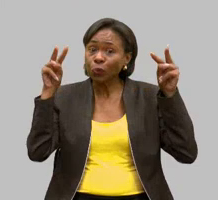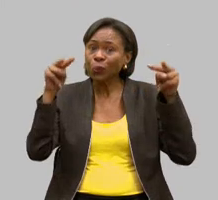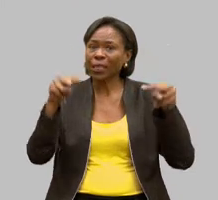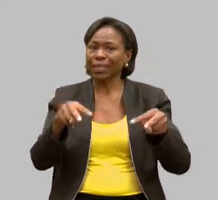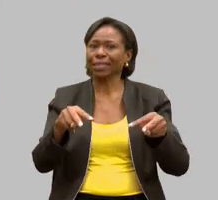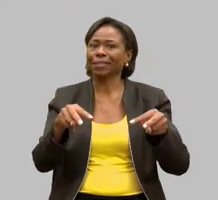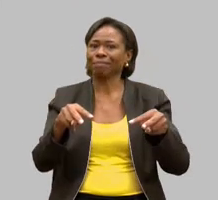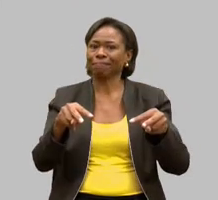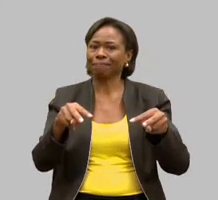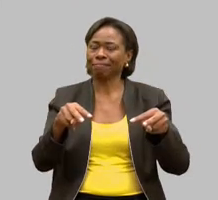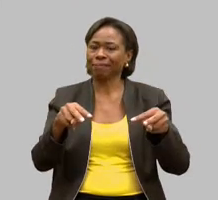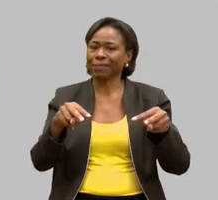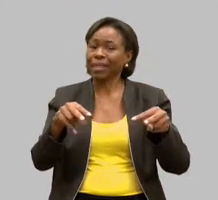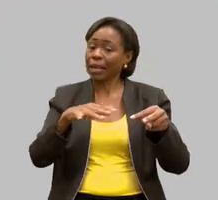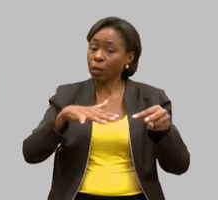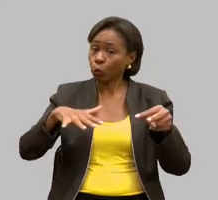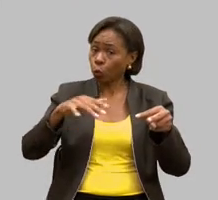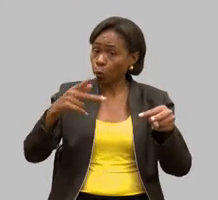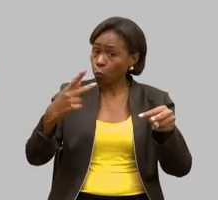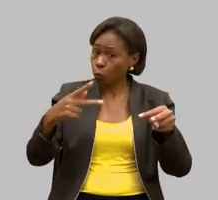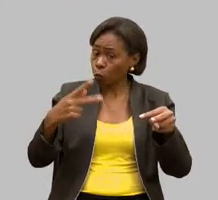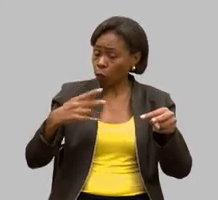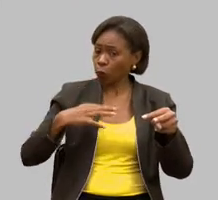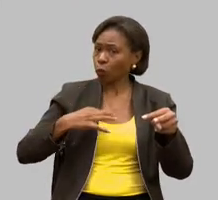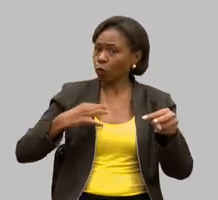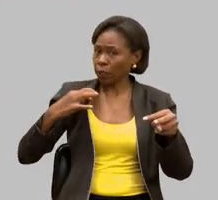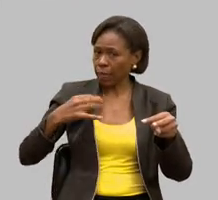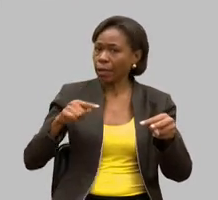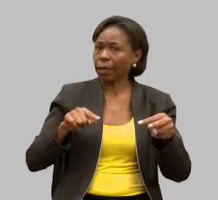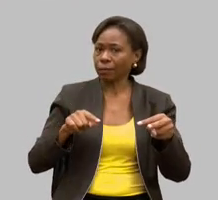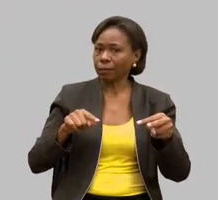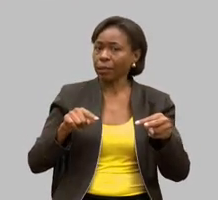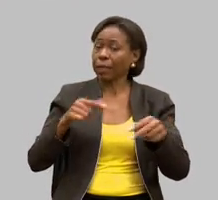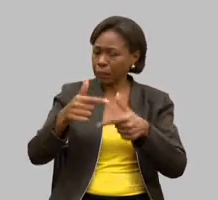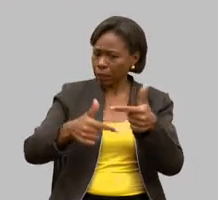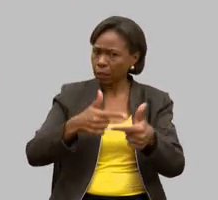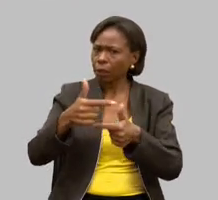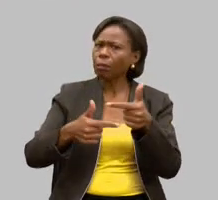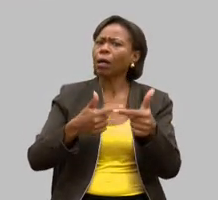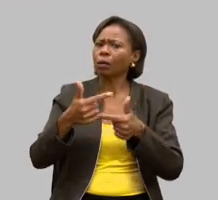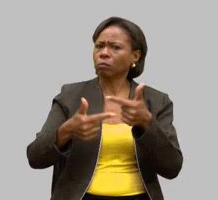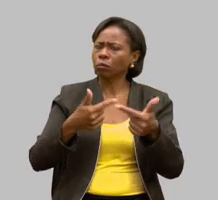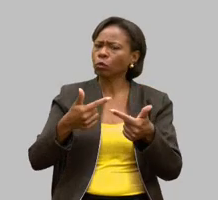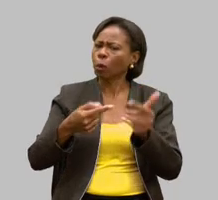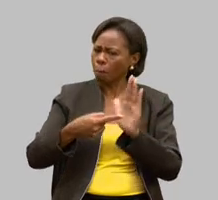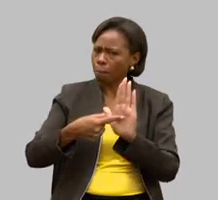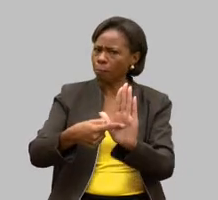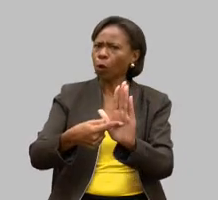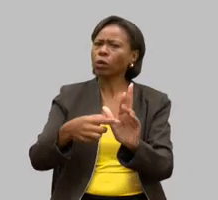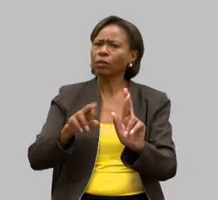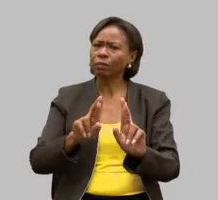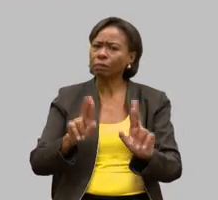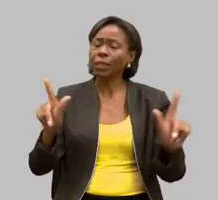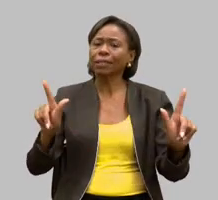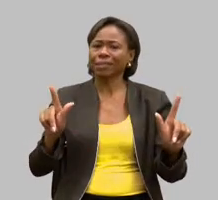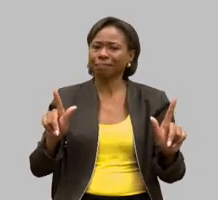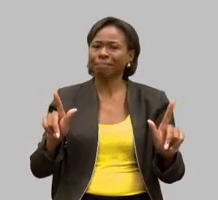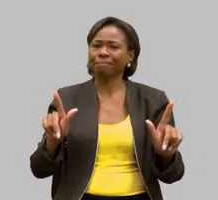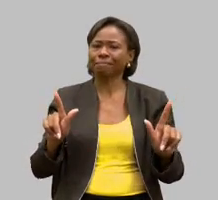voluntariado esse trabalho que faz a diferença é esse trabalho que faz com que uma pessoa